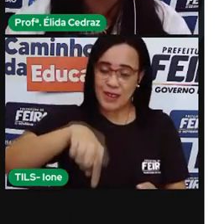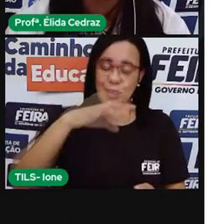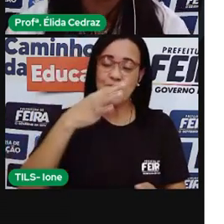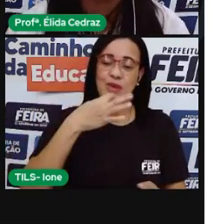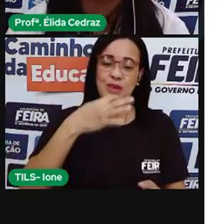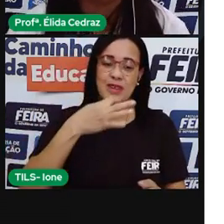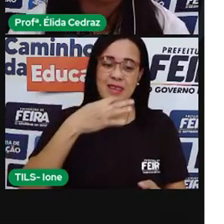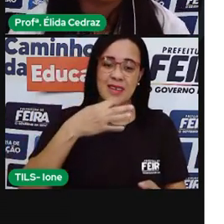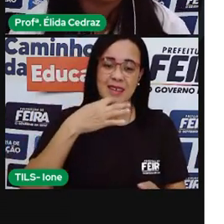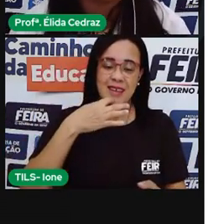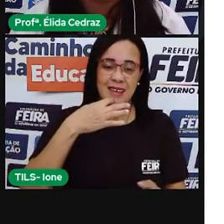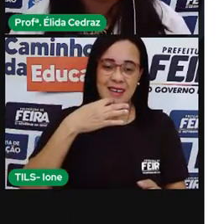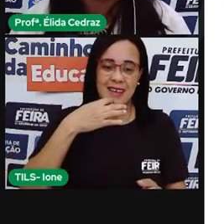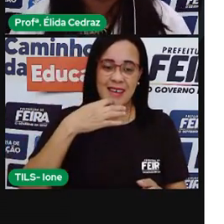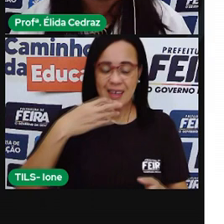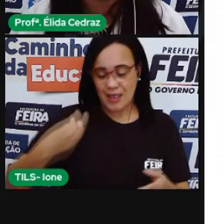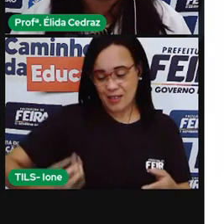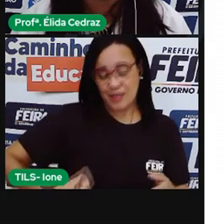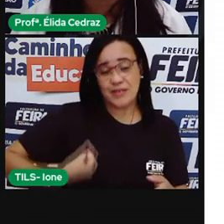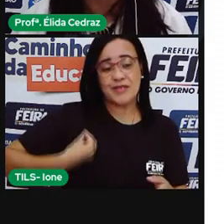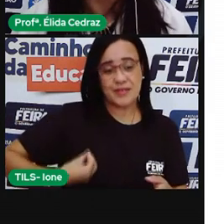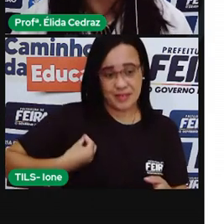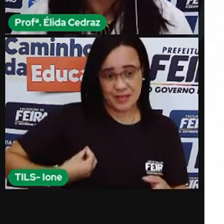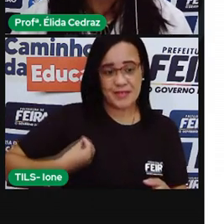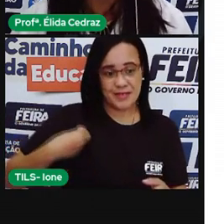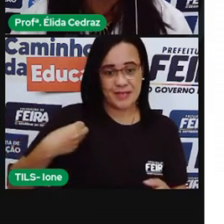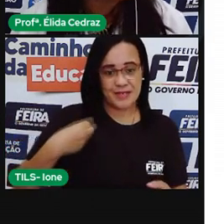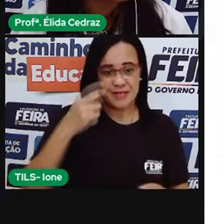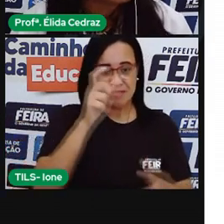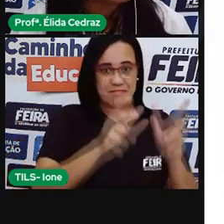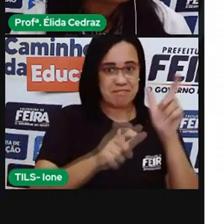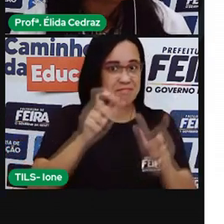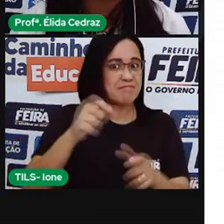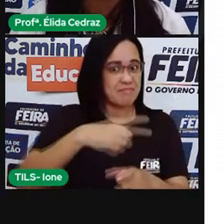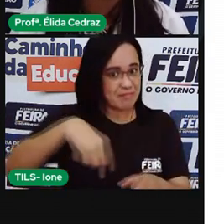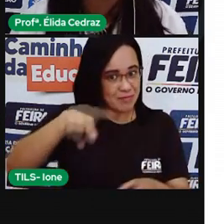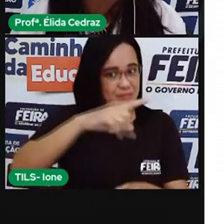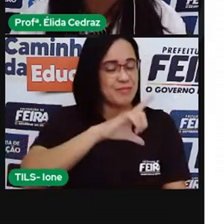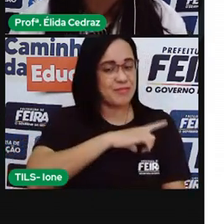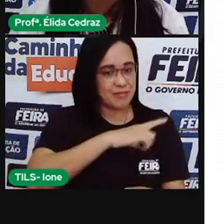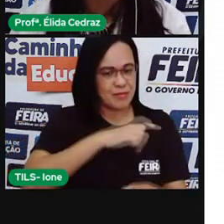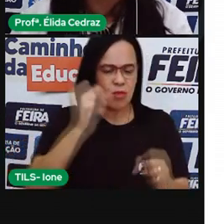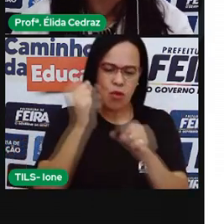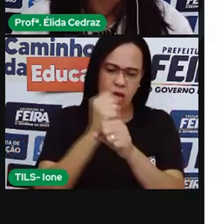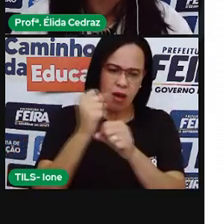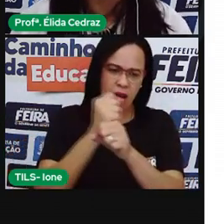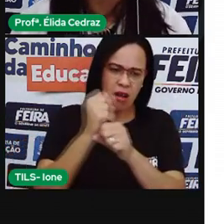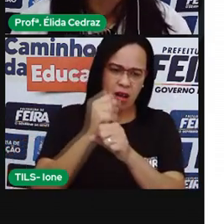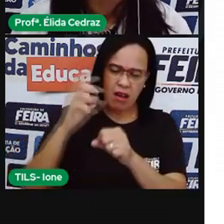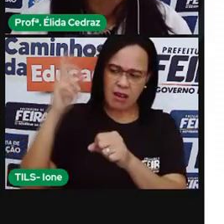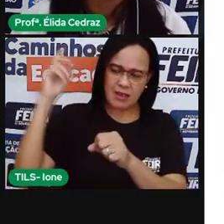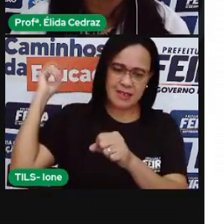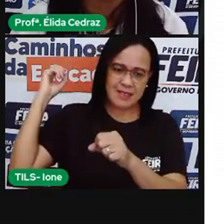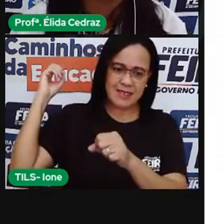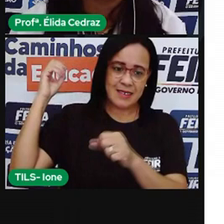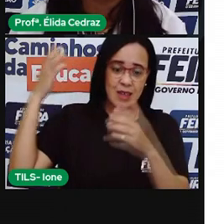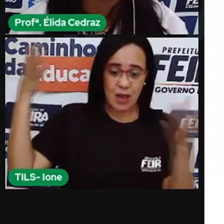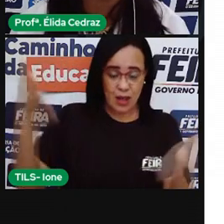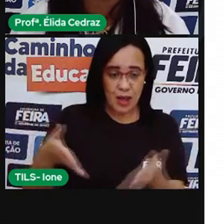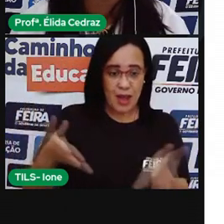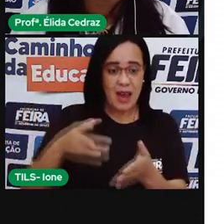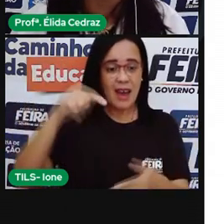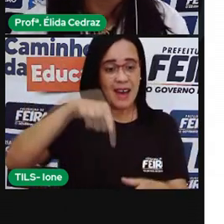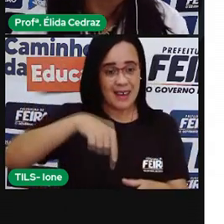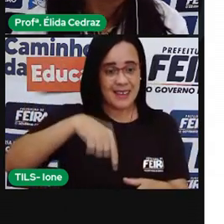no jeito de viver que nós temos? Muitos anos que passaram e nós estamos aqui e nós